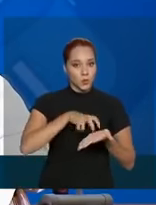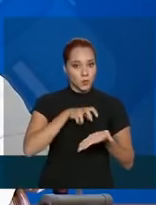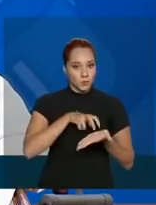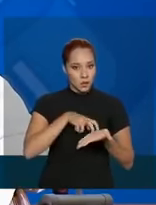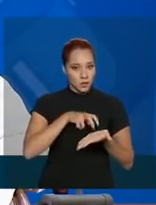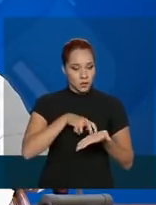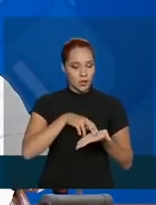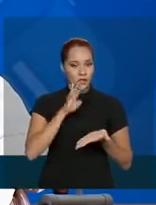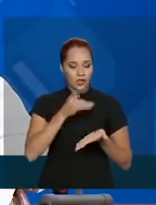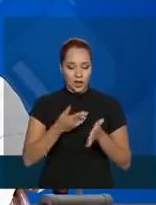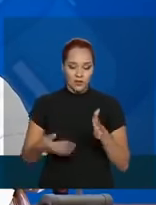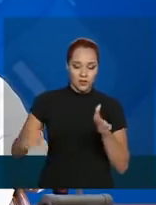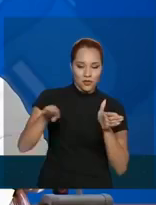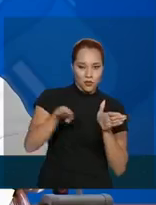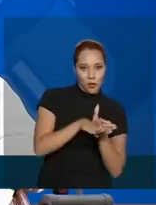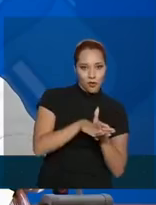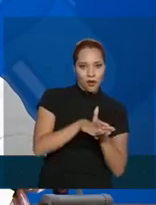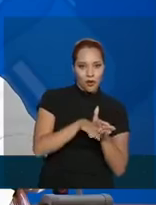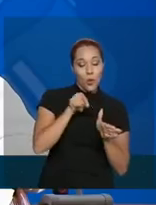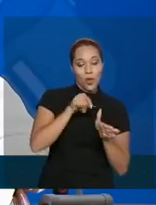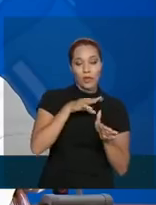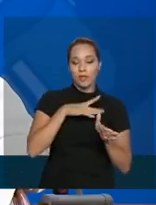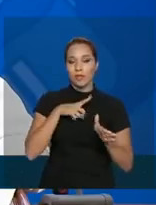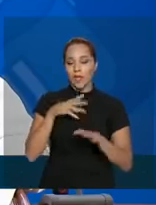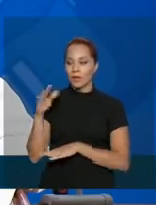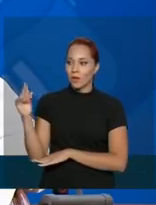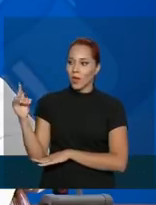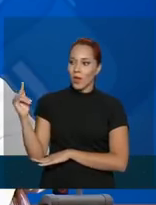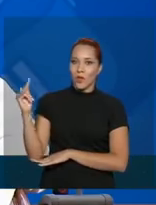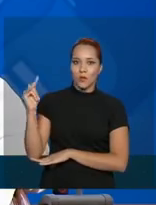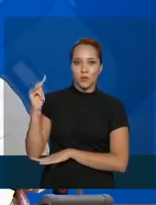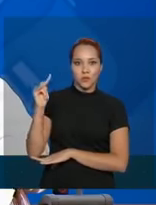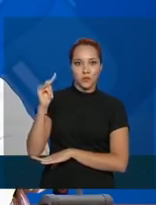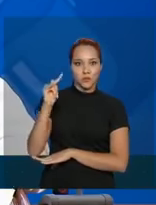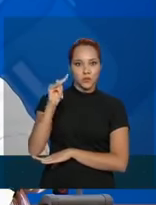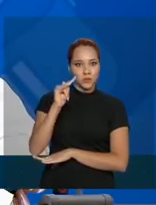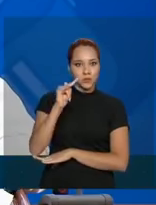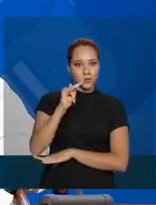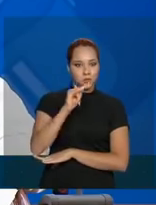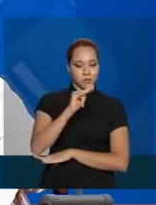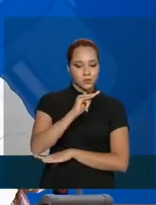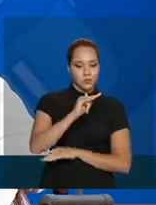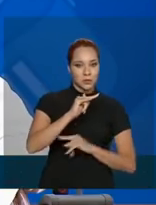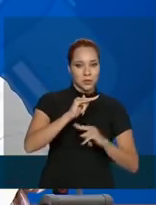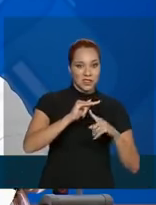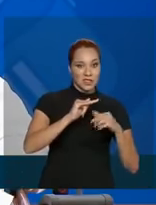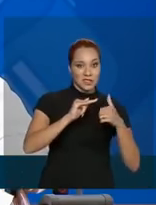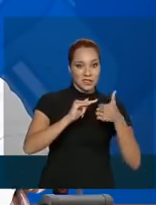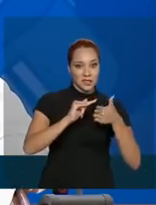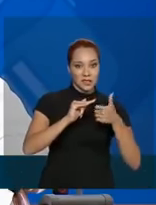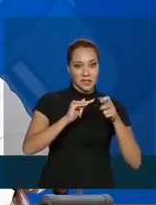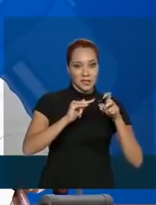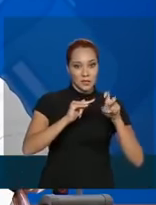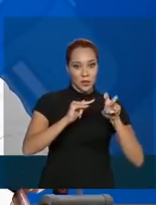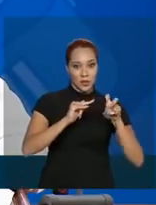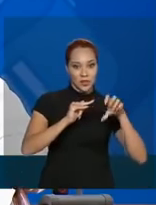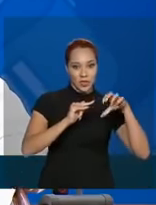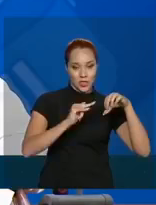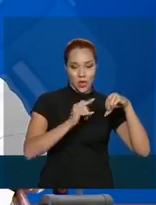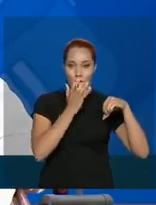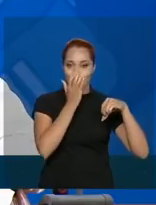chegou um voo com 159 respiradores,